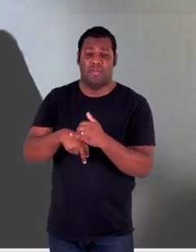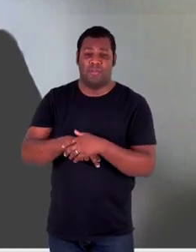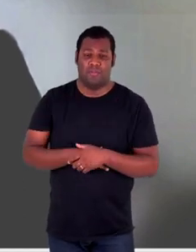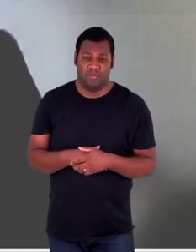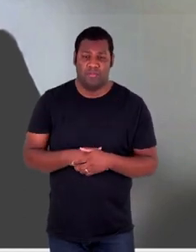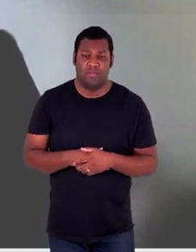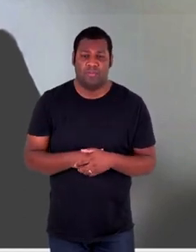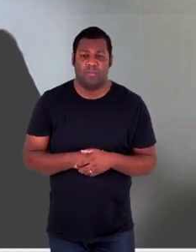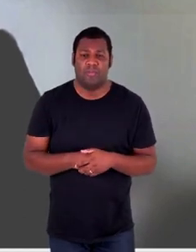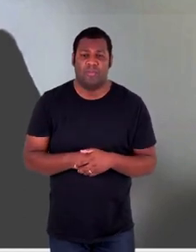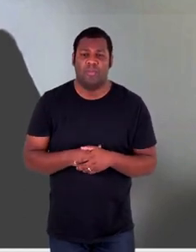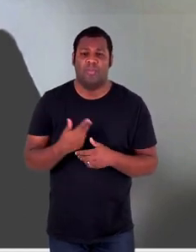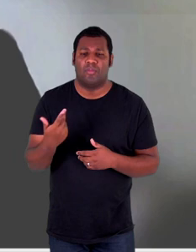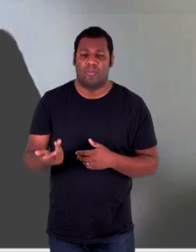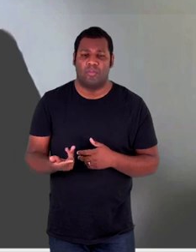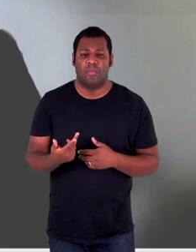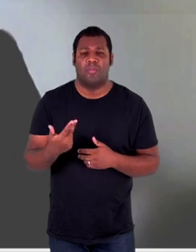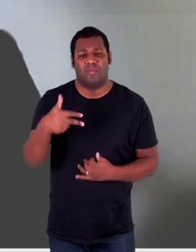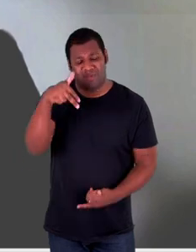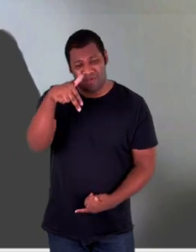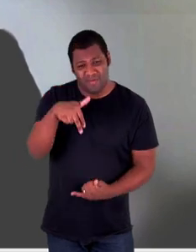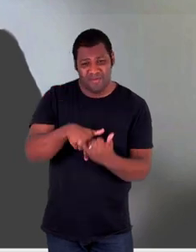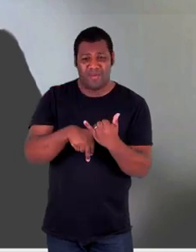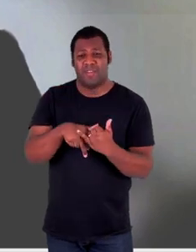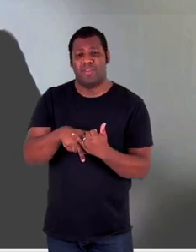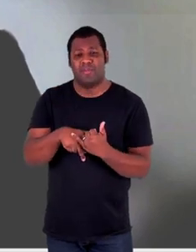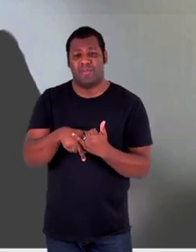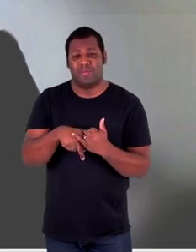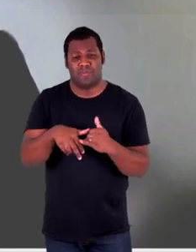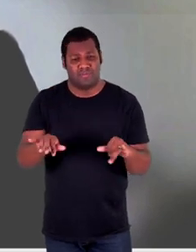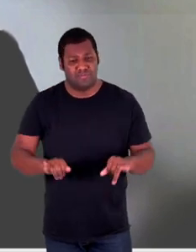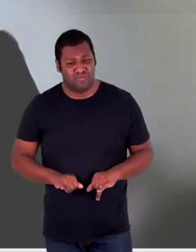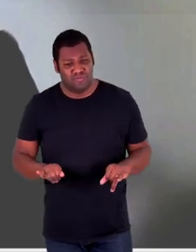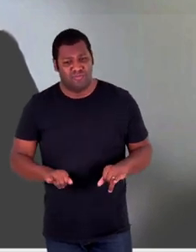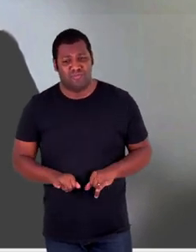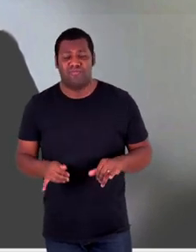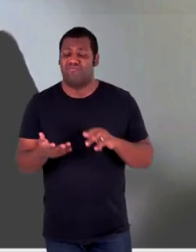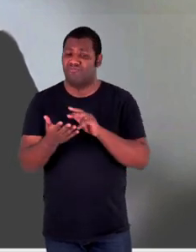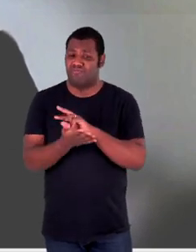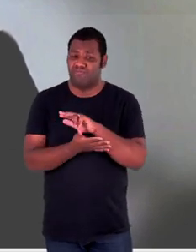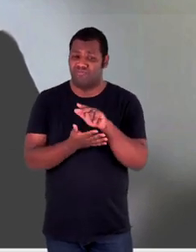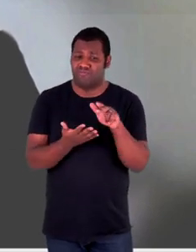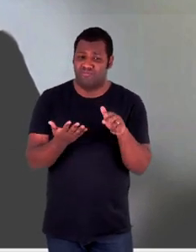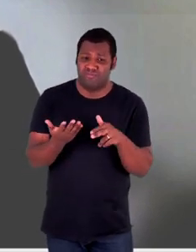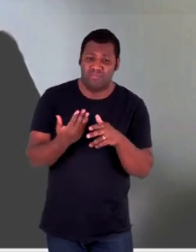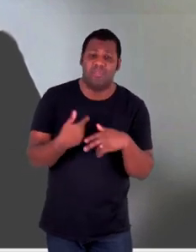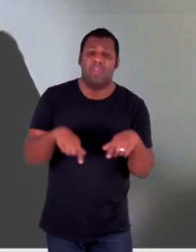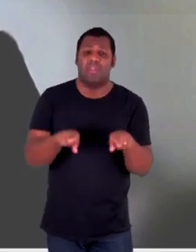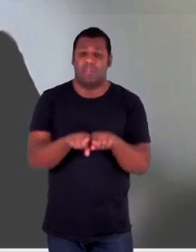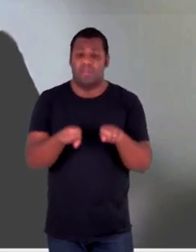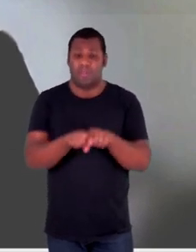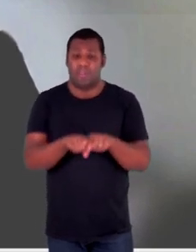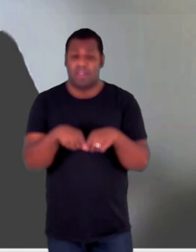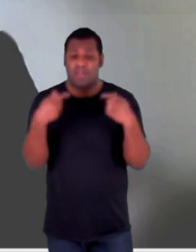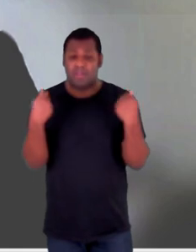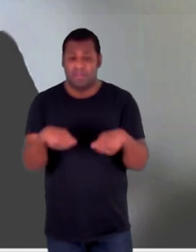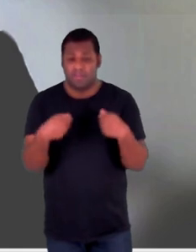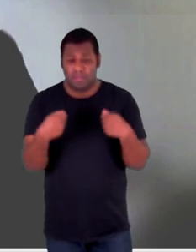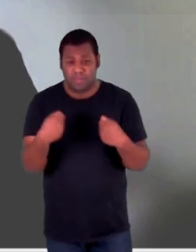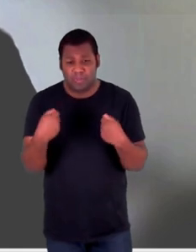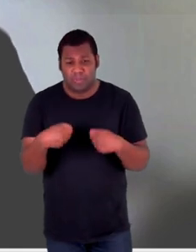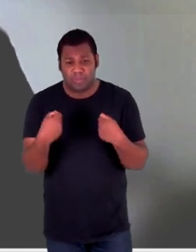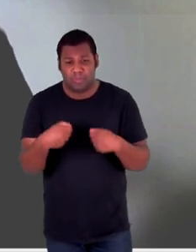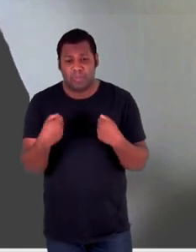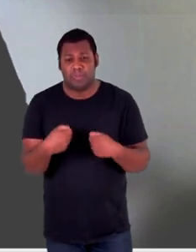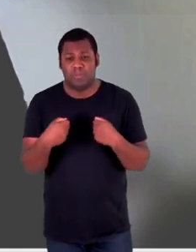considerados a partir do que seja gravidade, magnitude e, sobretudo, que igualmente também seja necessidade de encaminhamento desses serviços.